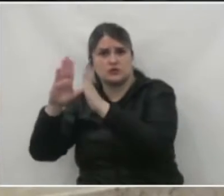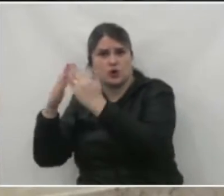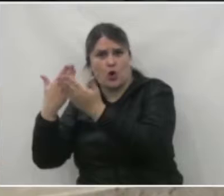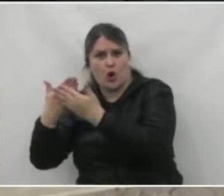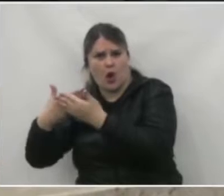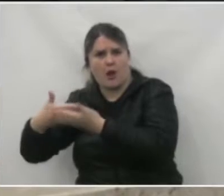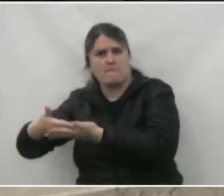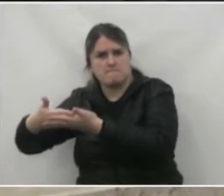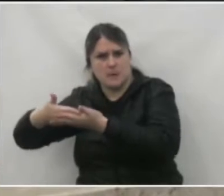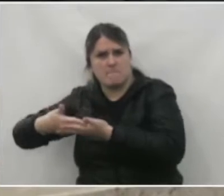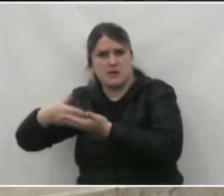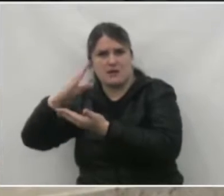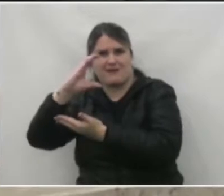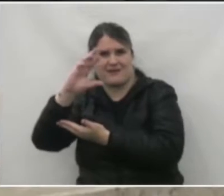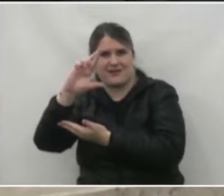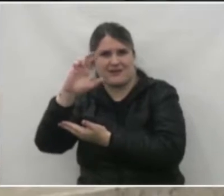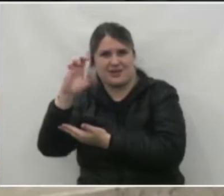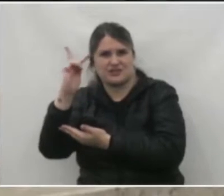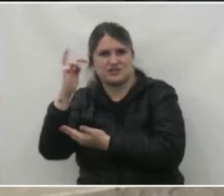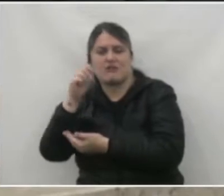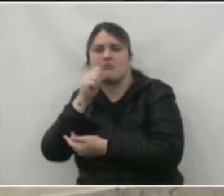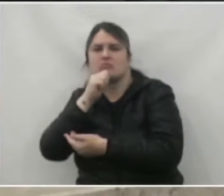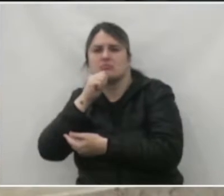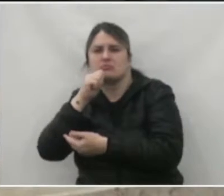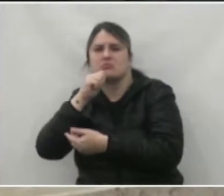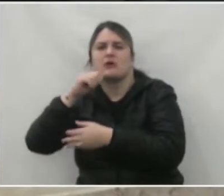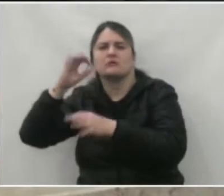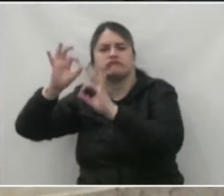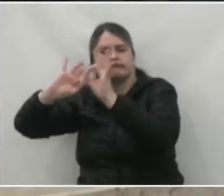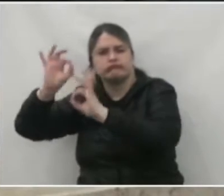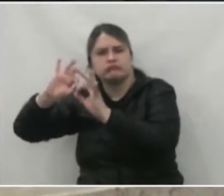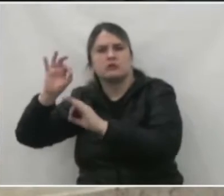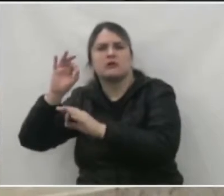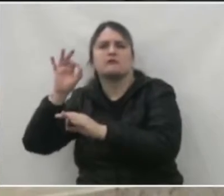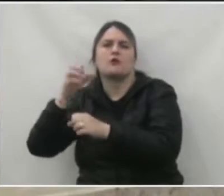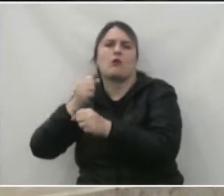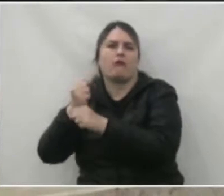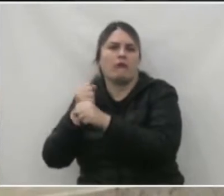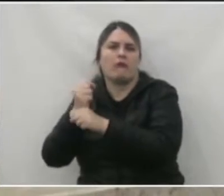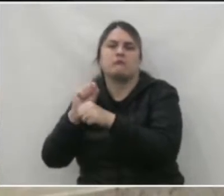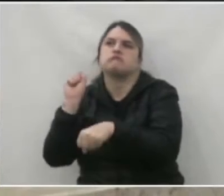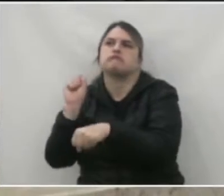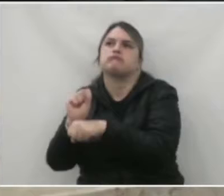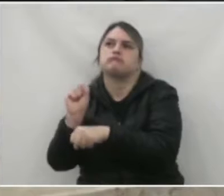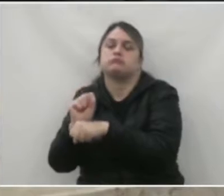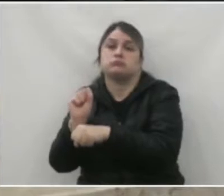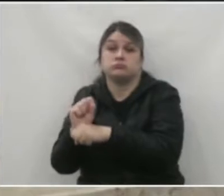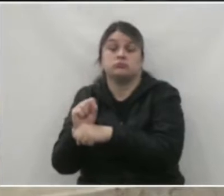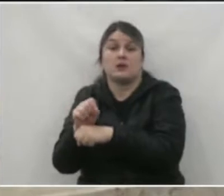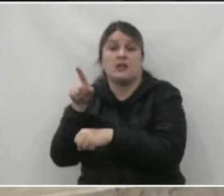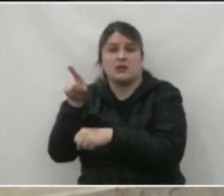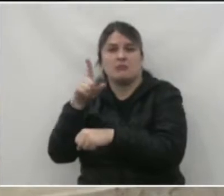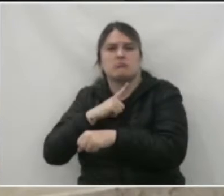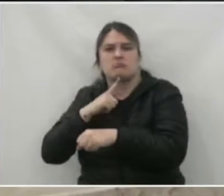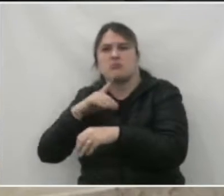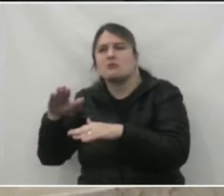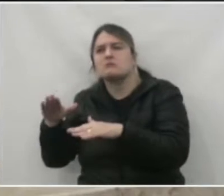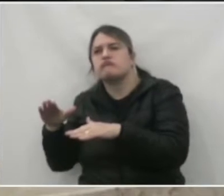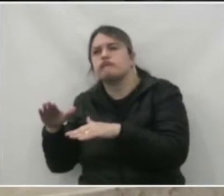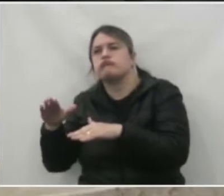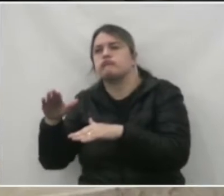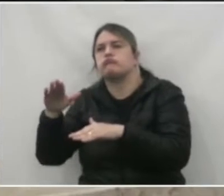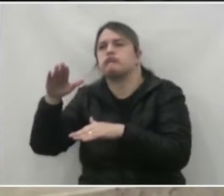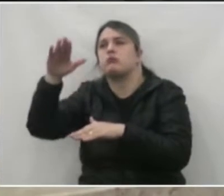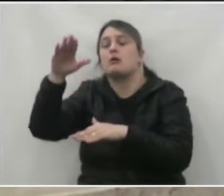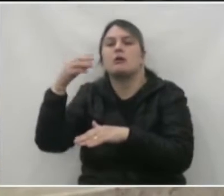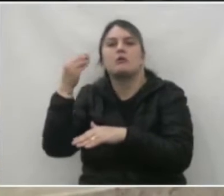sendo terminada, terminada, que ficou vários anos parado, devido a subida muito forte, até eu